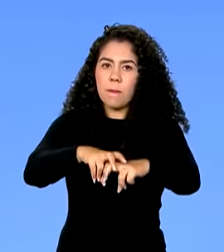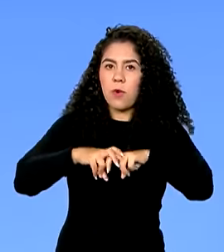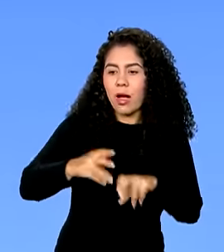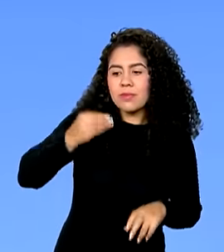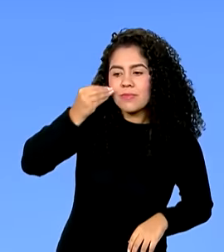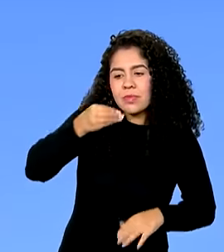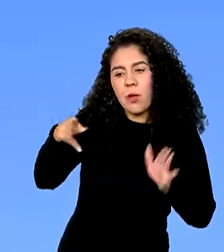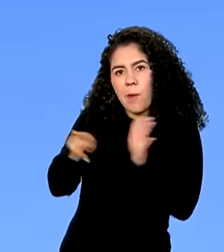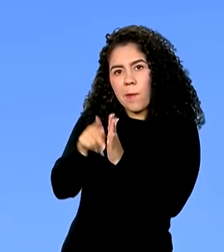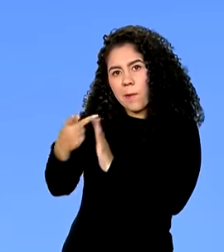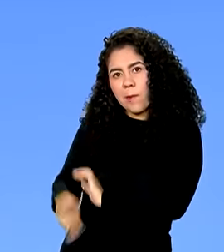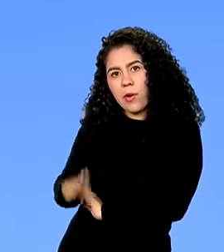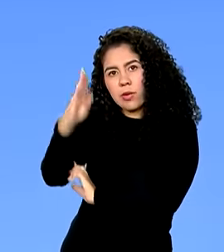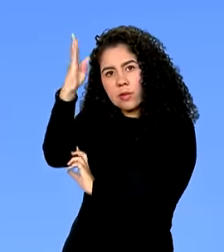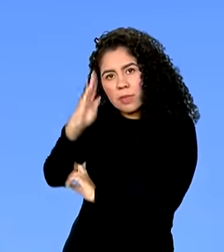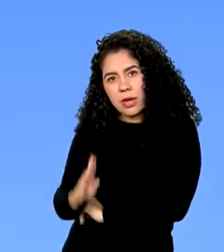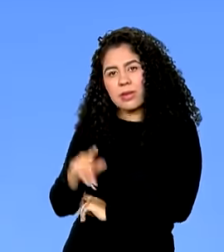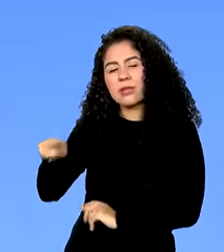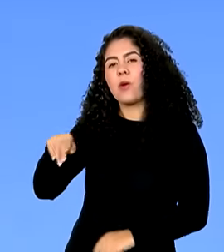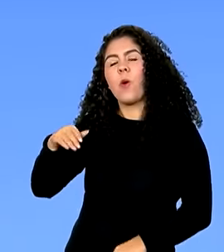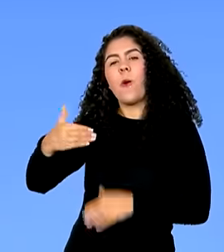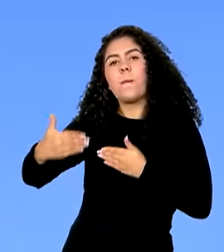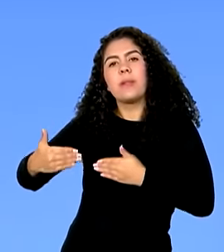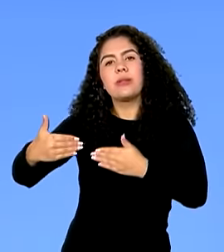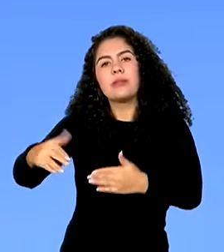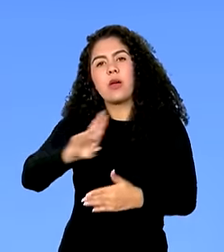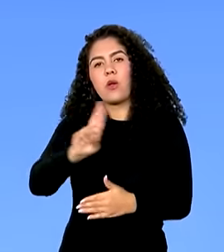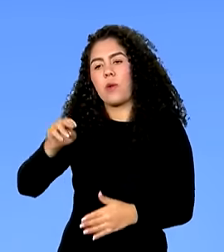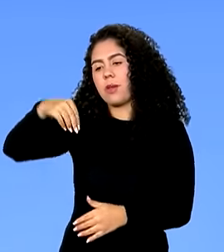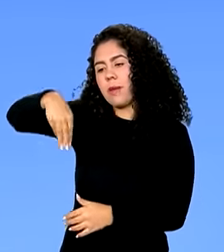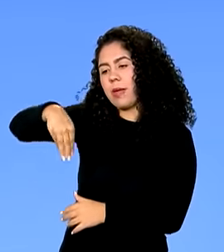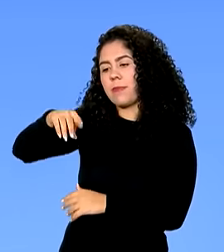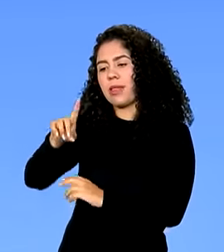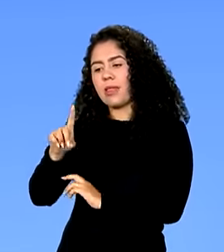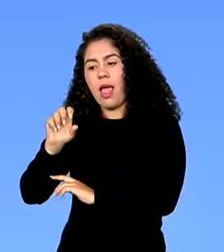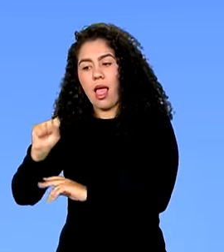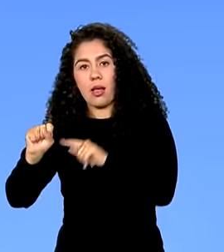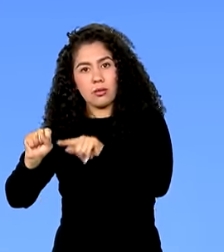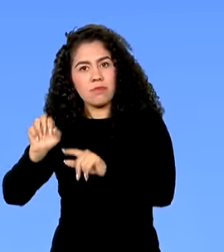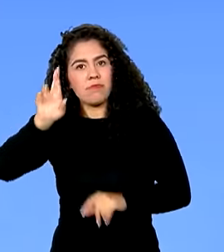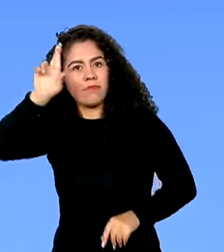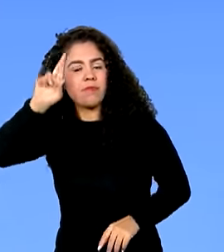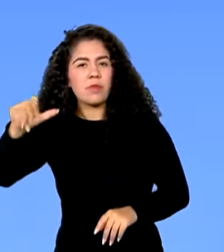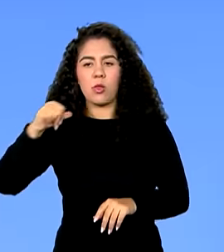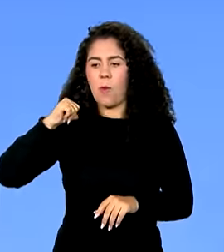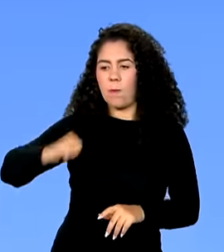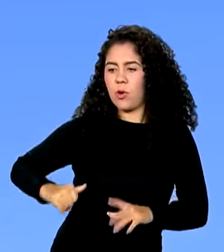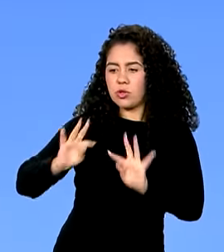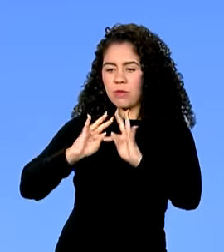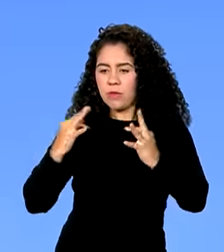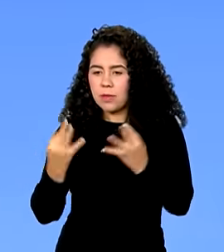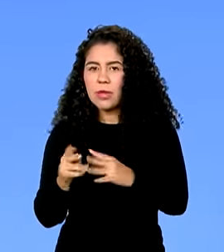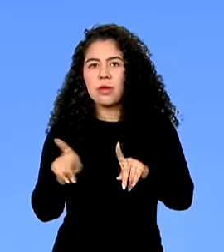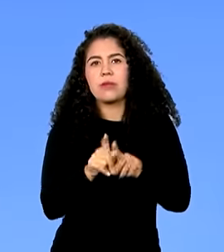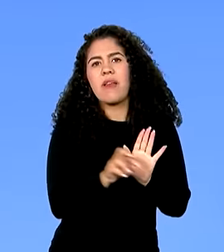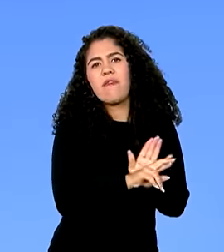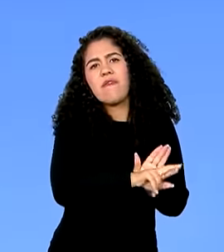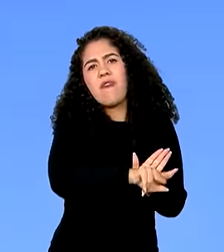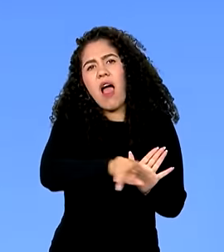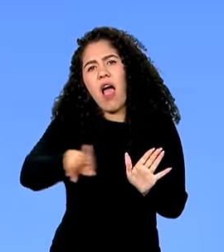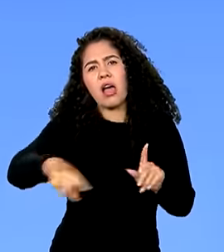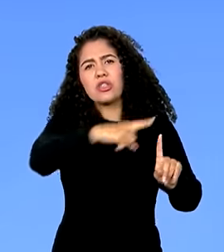MDS é um dos ministérios que lida com isso, gerencia o Bolsa Família e diversos outros programas sociais.